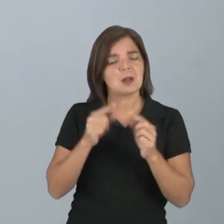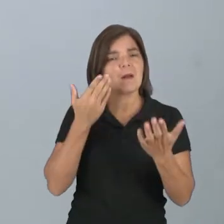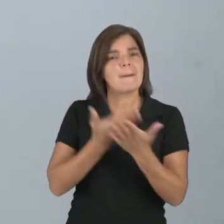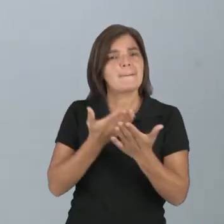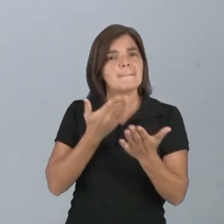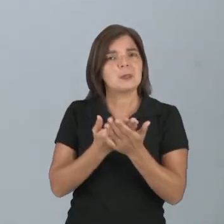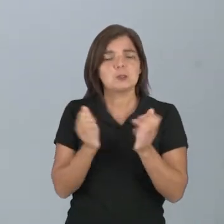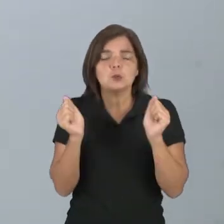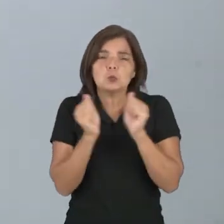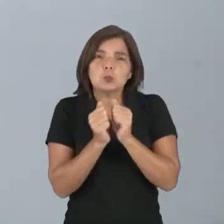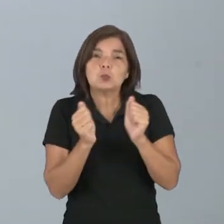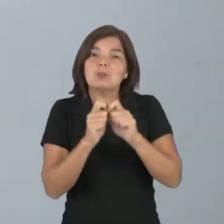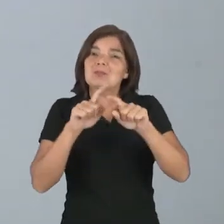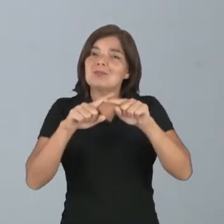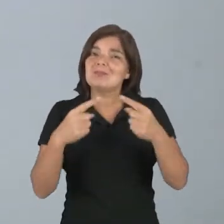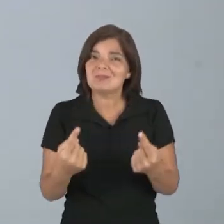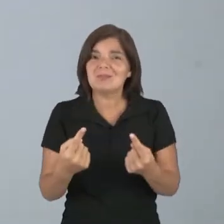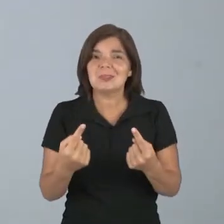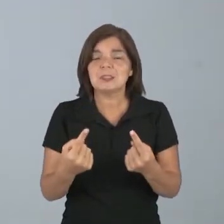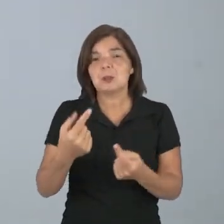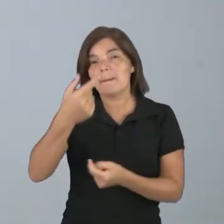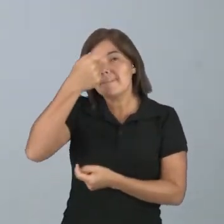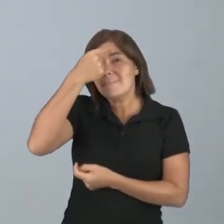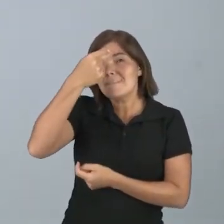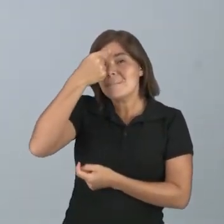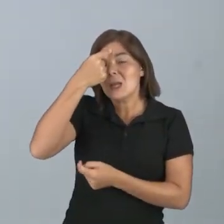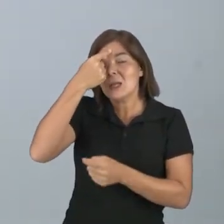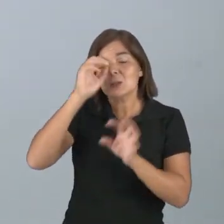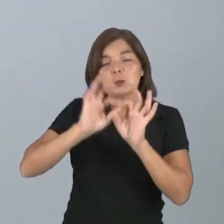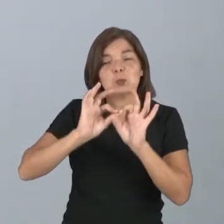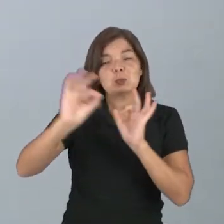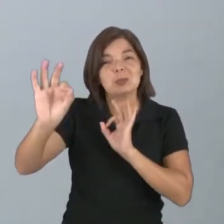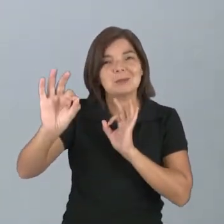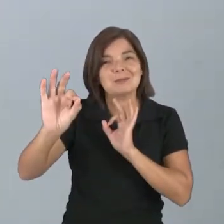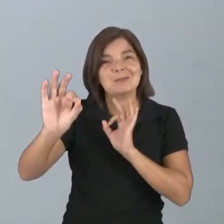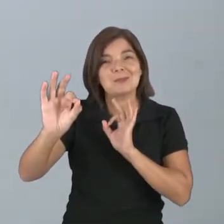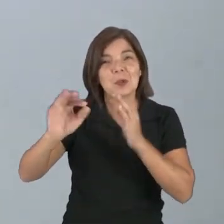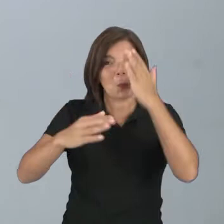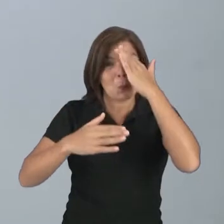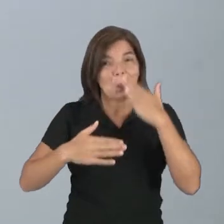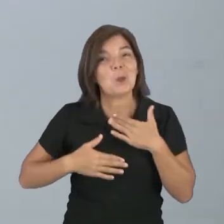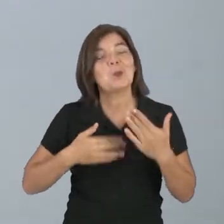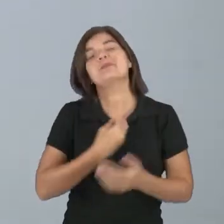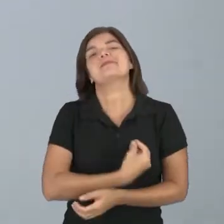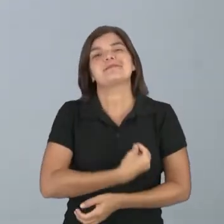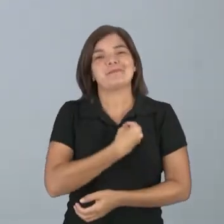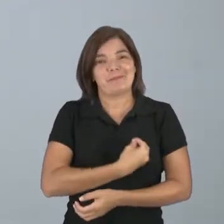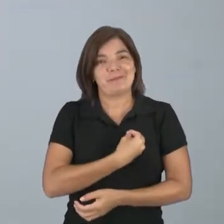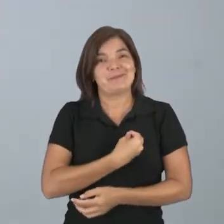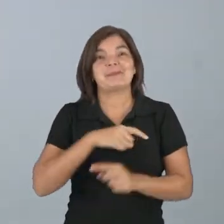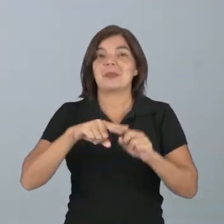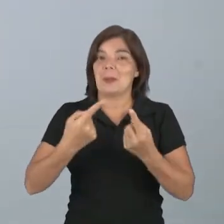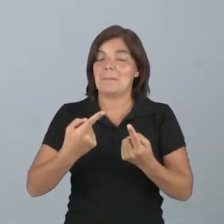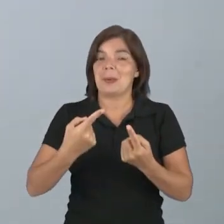perto um do outro. Mas mentalmente distante, o corpo presente, mas a alma viajando,